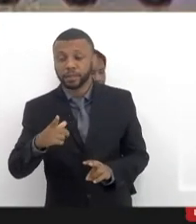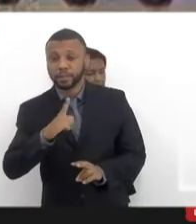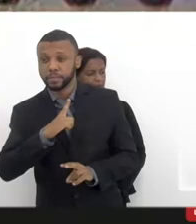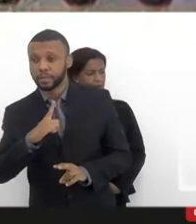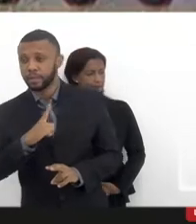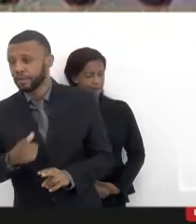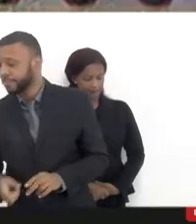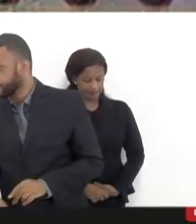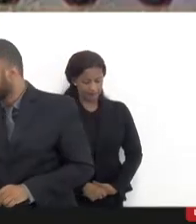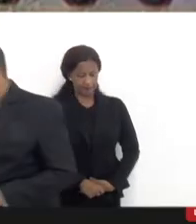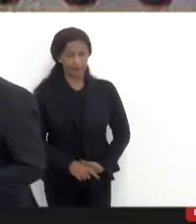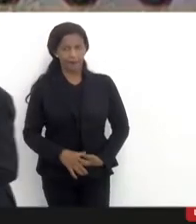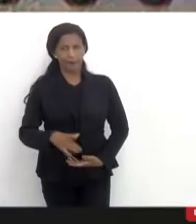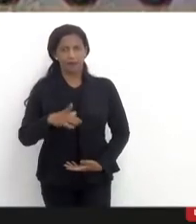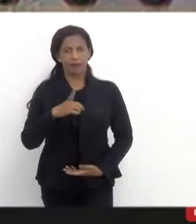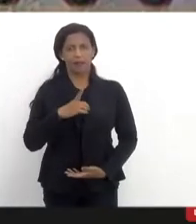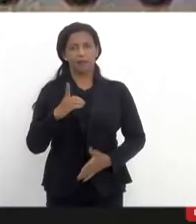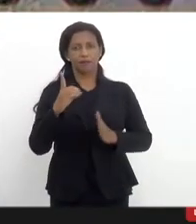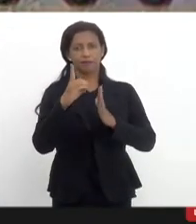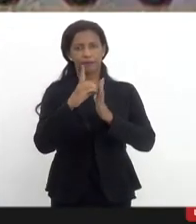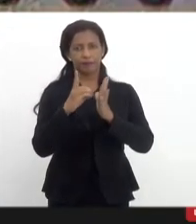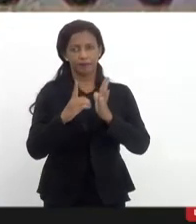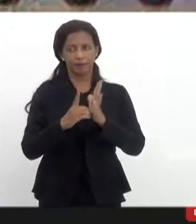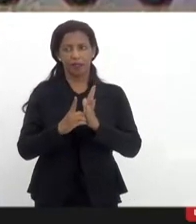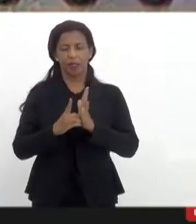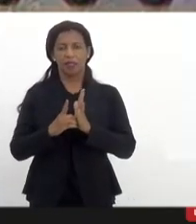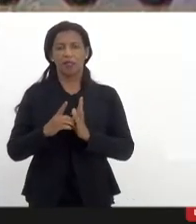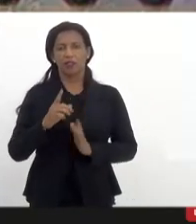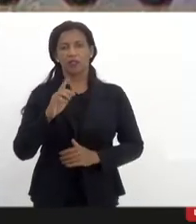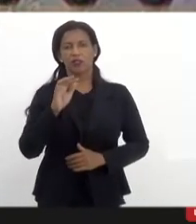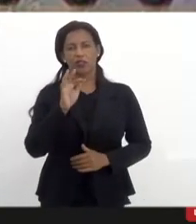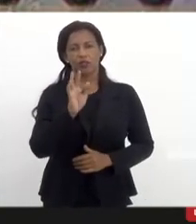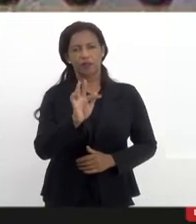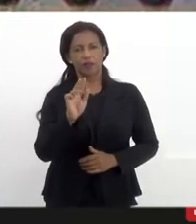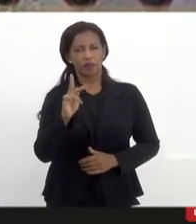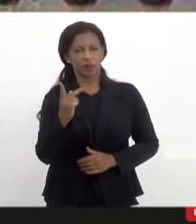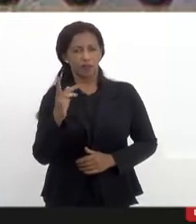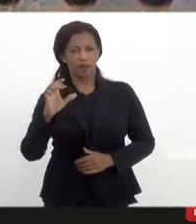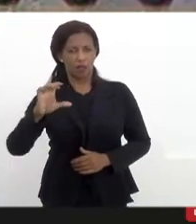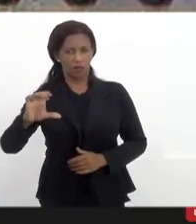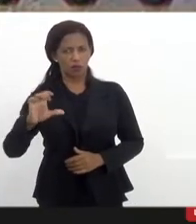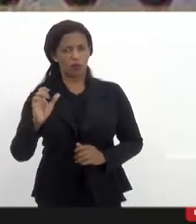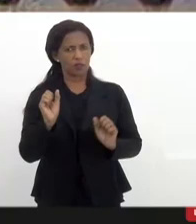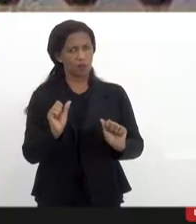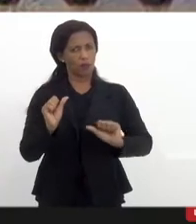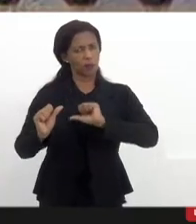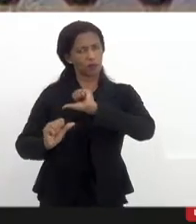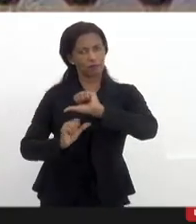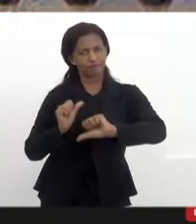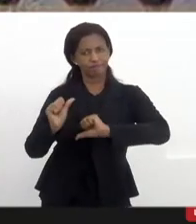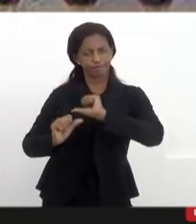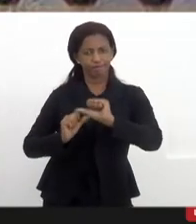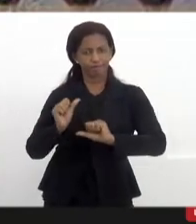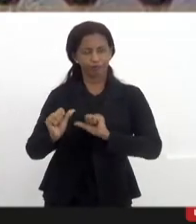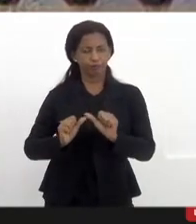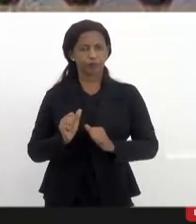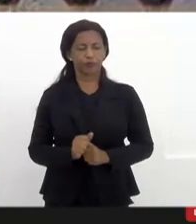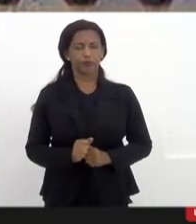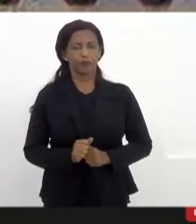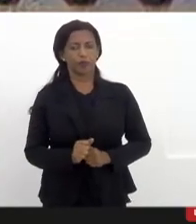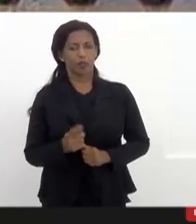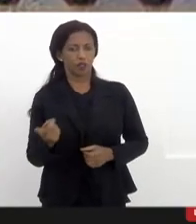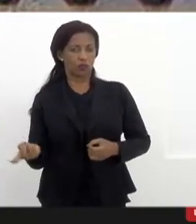efetivado esse decreto de Fernando Henrique e que há possibilidade de mudar esse jogo e da gente